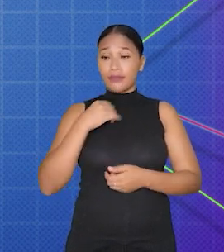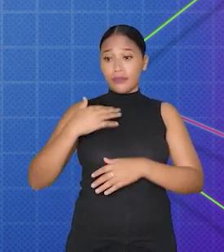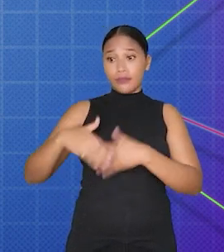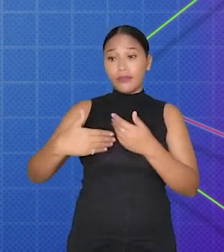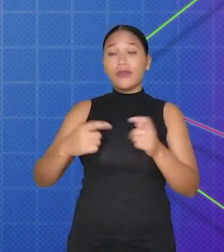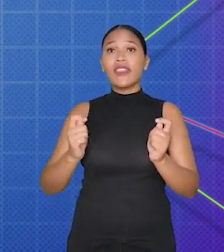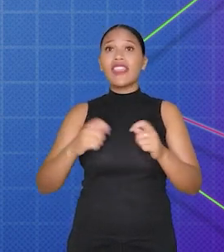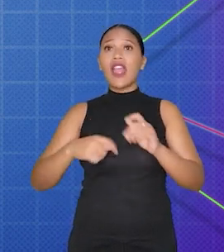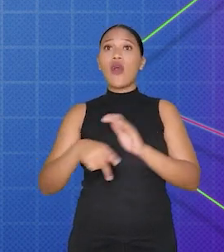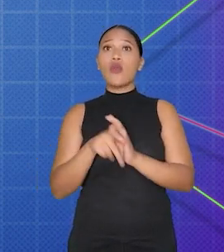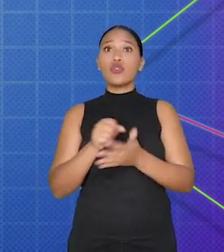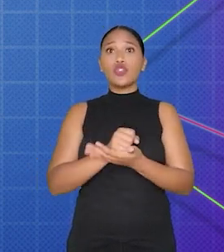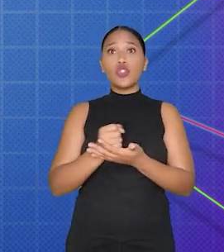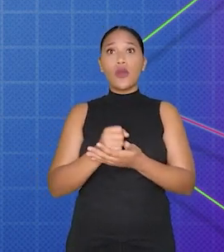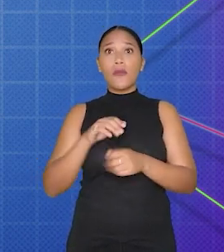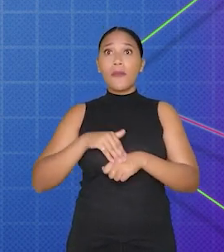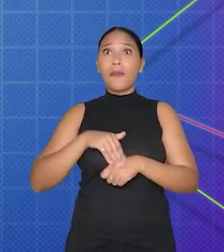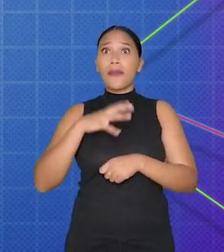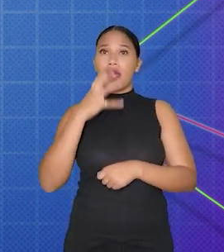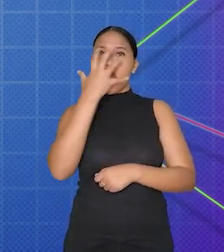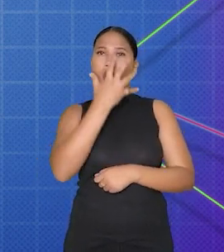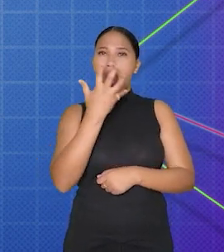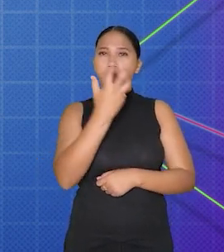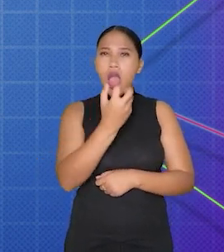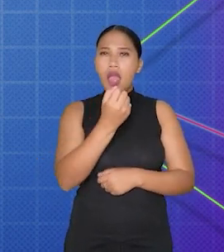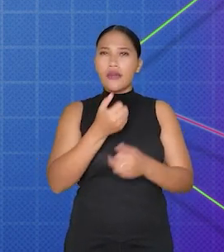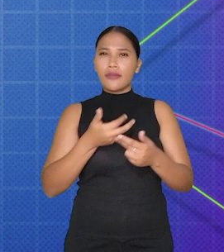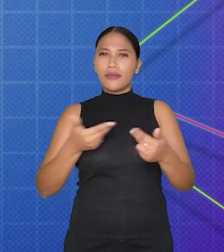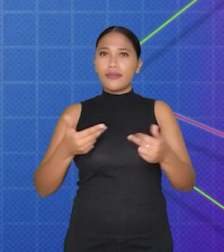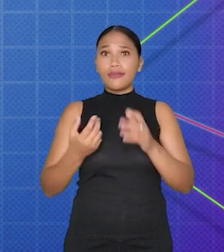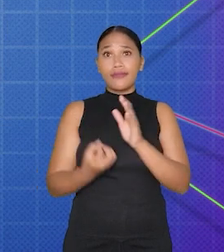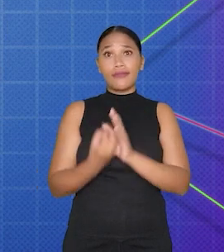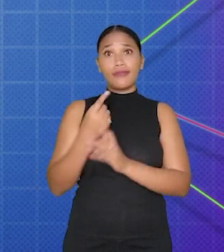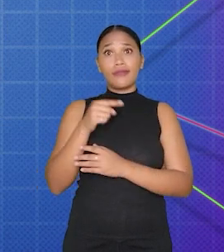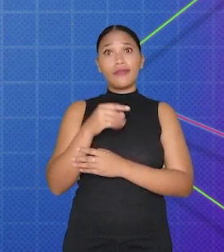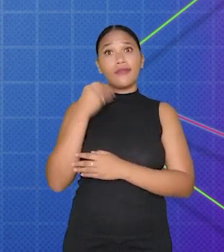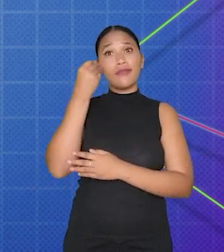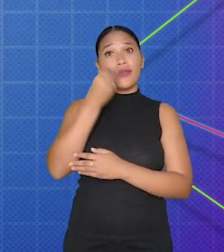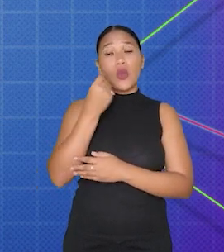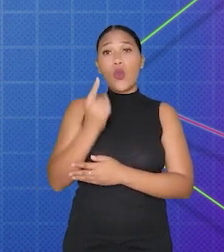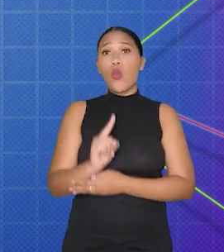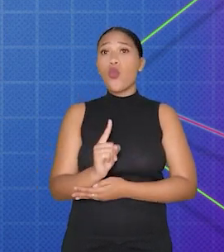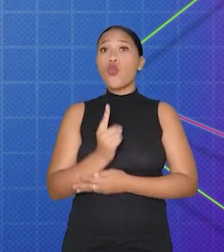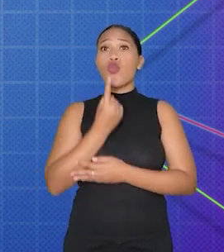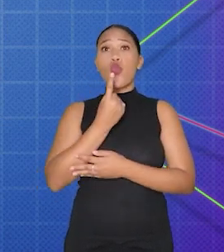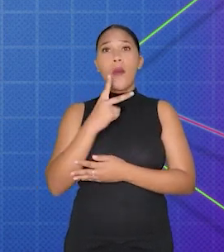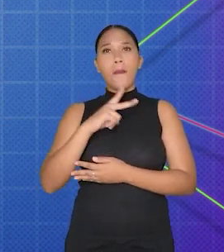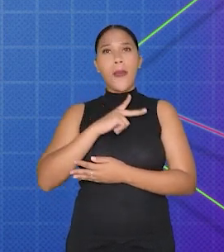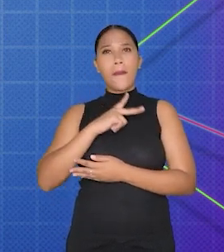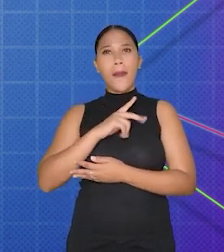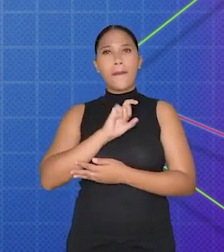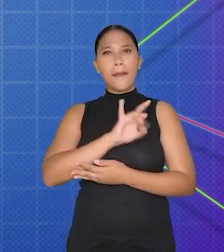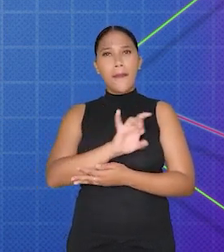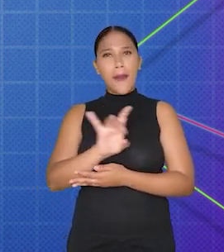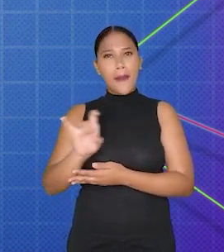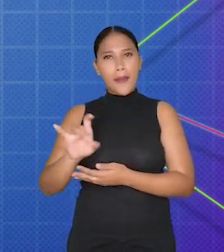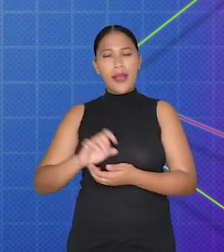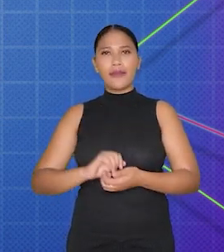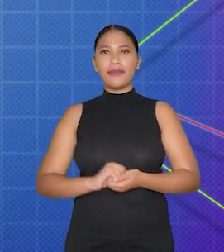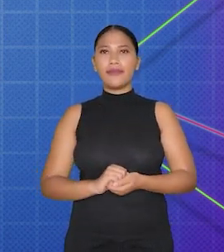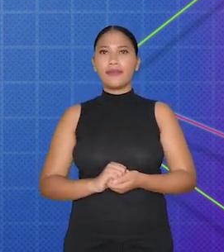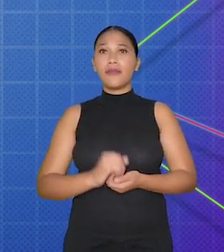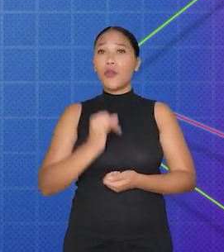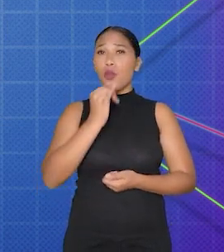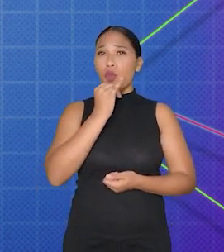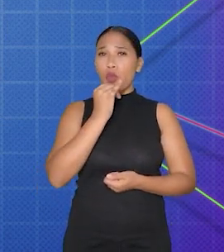os desenvolvedores podem tornar seus jogos mais atraentes e cativantes, criando assim uma experiência única e personalizada para o jogador.